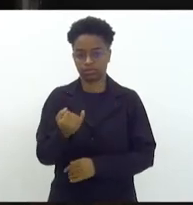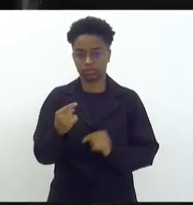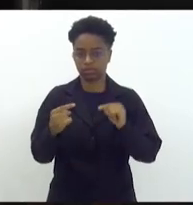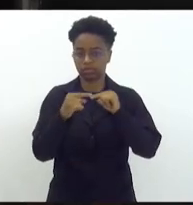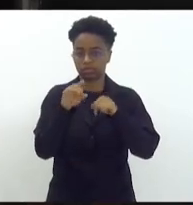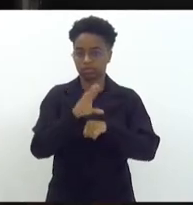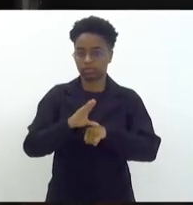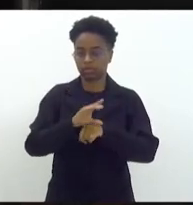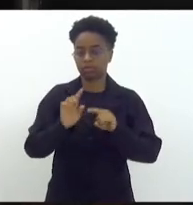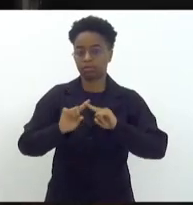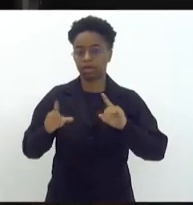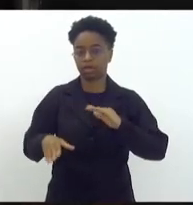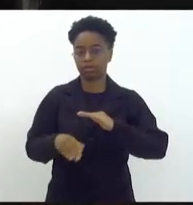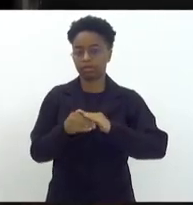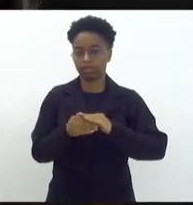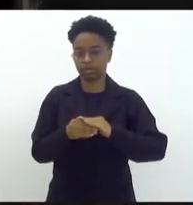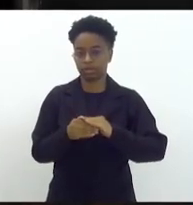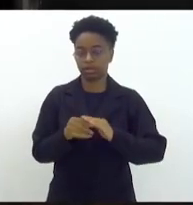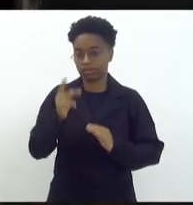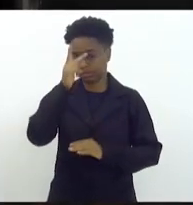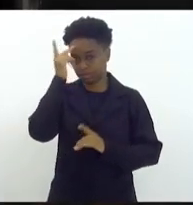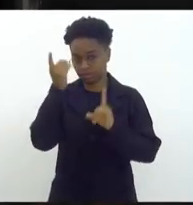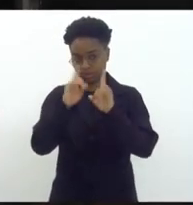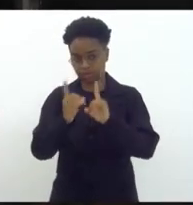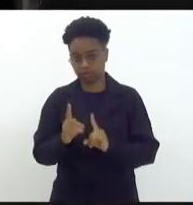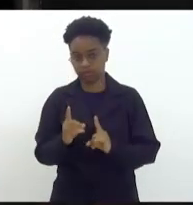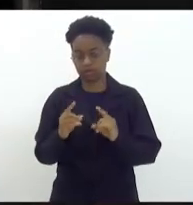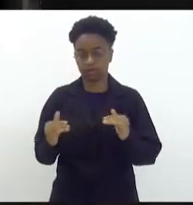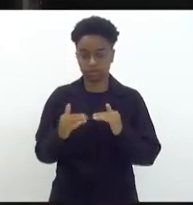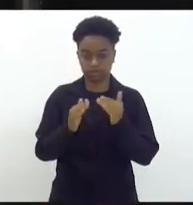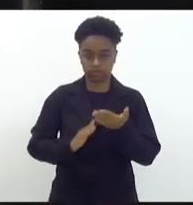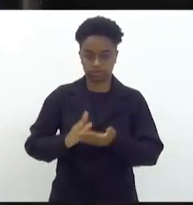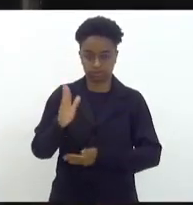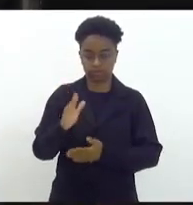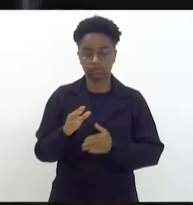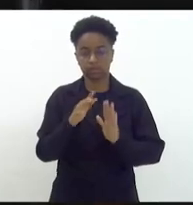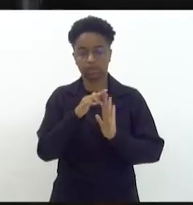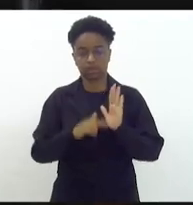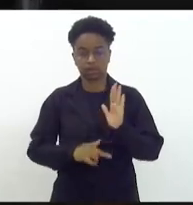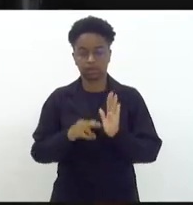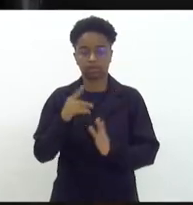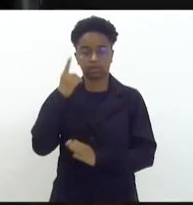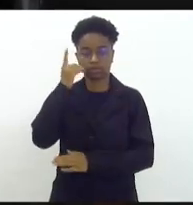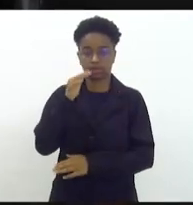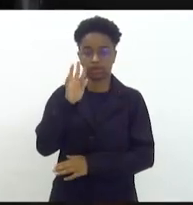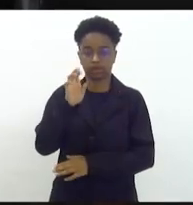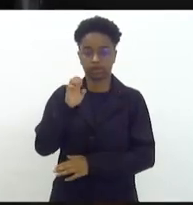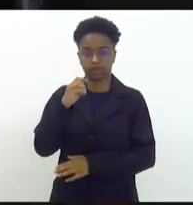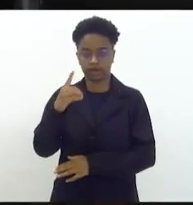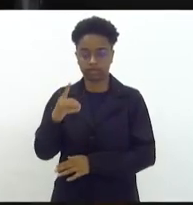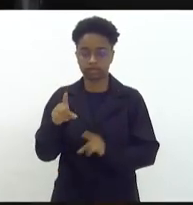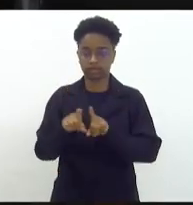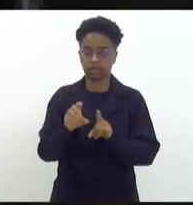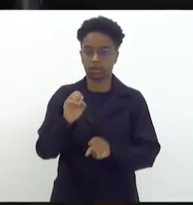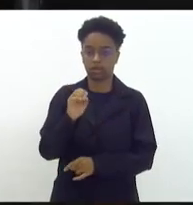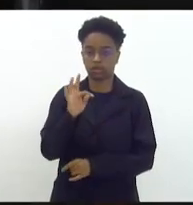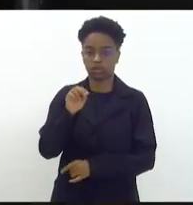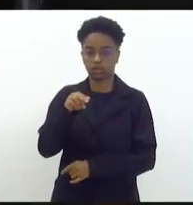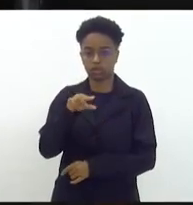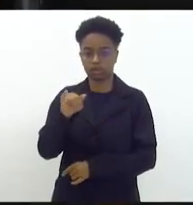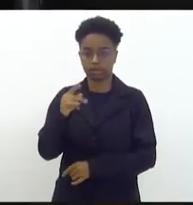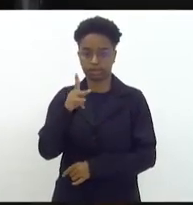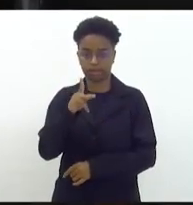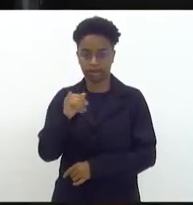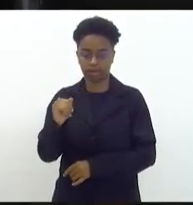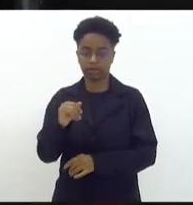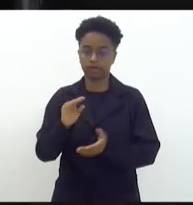condicionalidade com emenda da pessoa com deficiência favorável. Relatório do deputado Fred Pacheco, autônomo de Paula Pai. Pendente